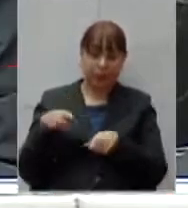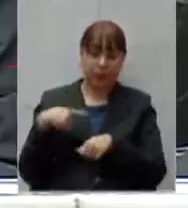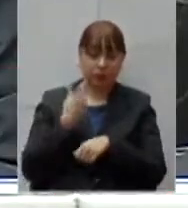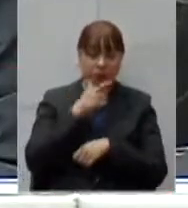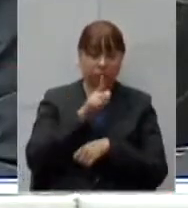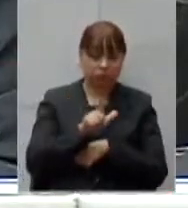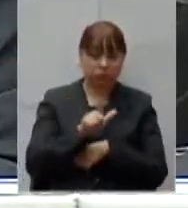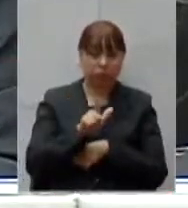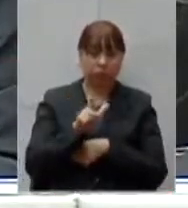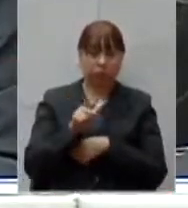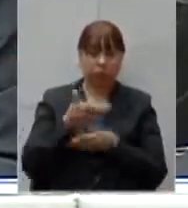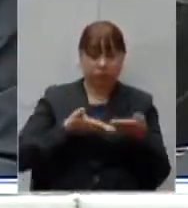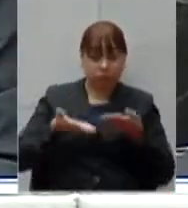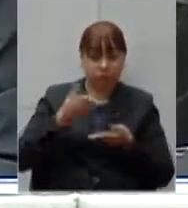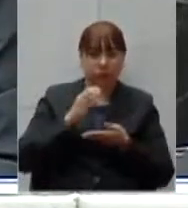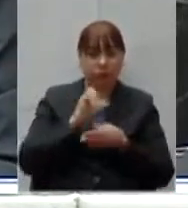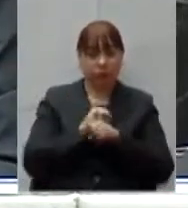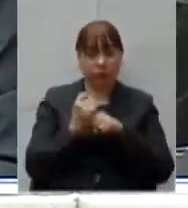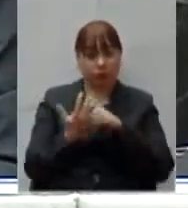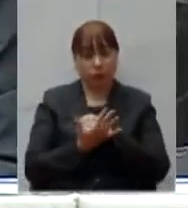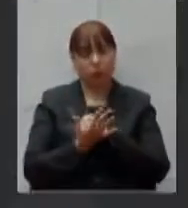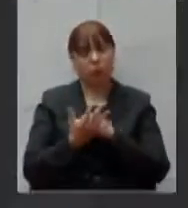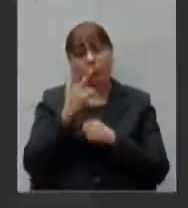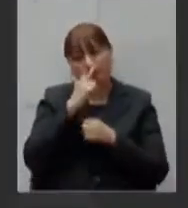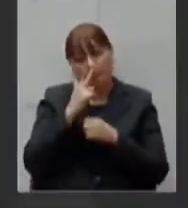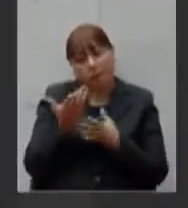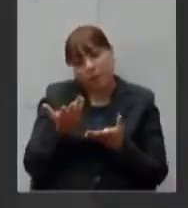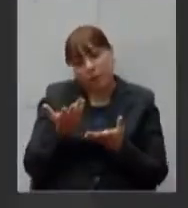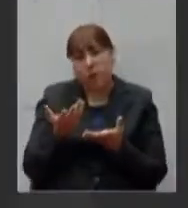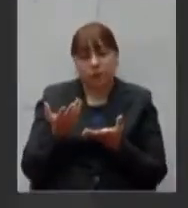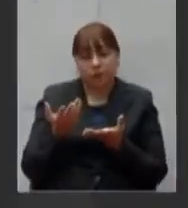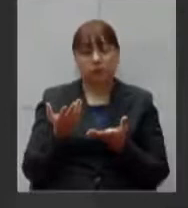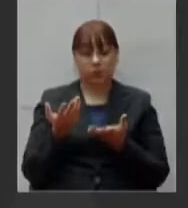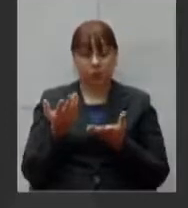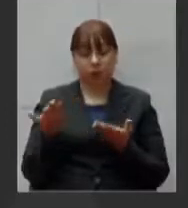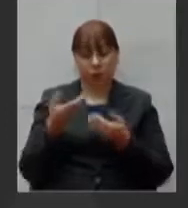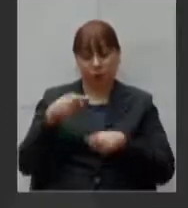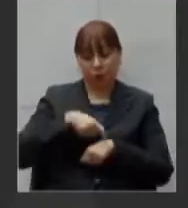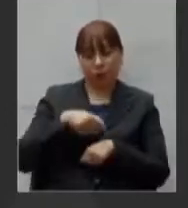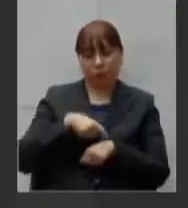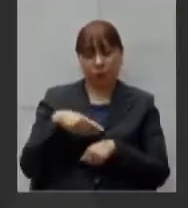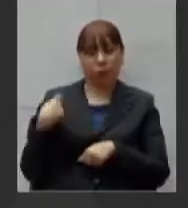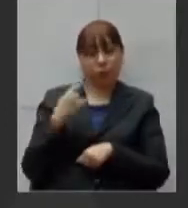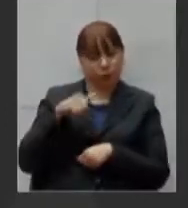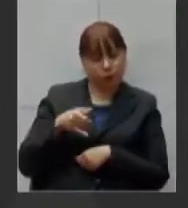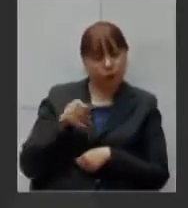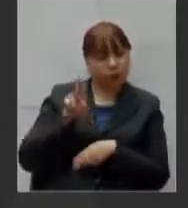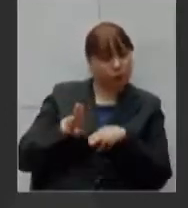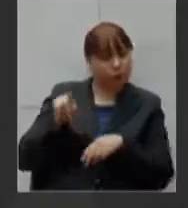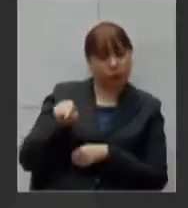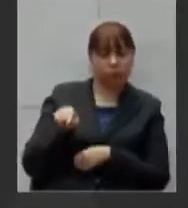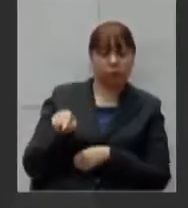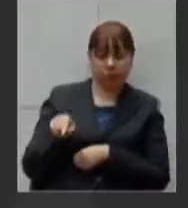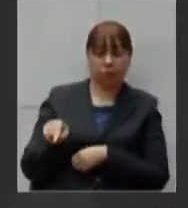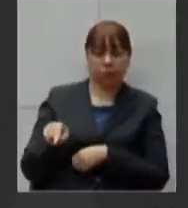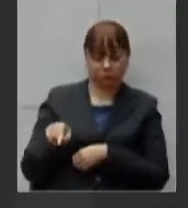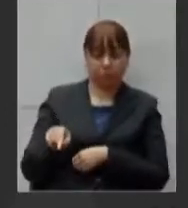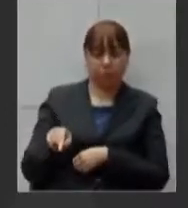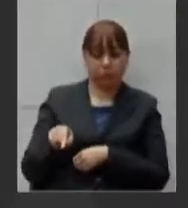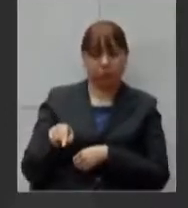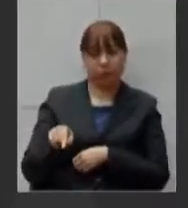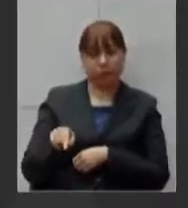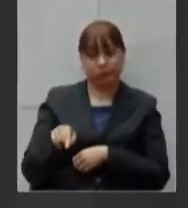a capacidade da COVID porque nos pareceu que esse momento era um momento excepcional e que nós tínhamos um risco maior